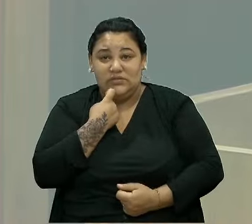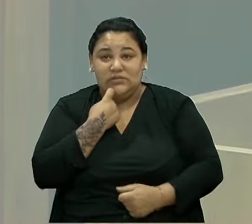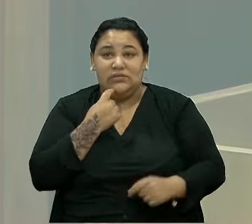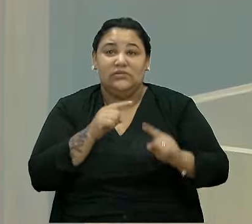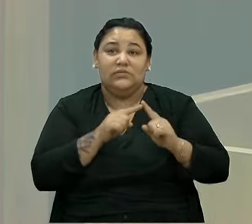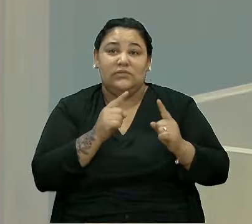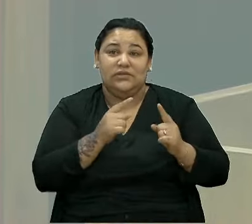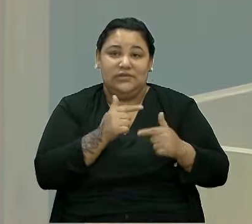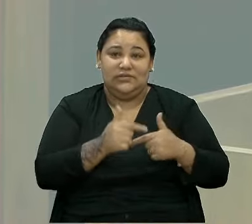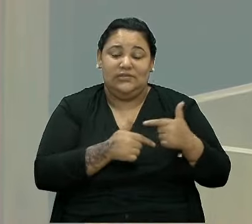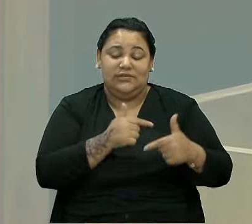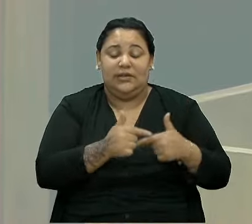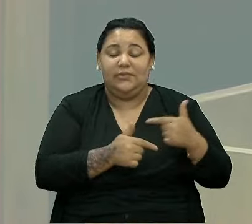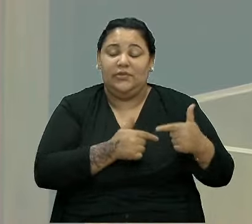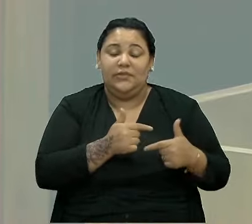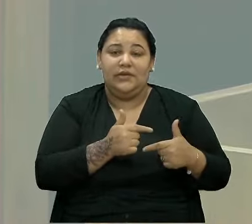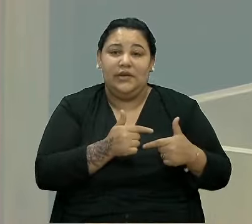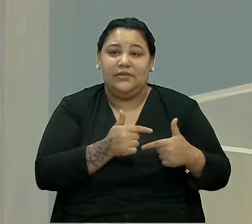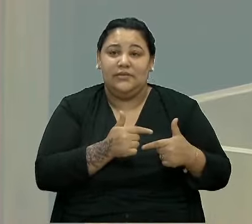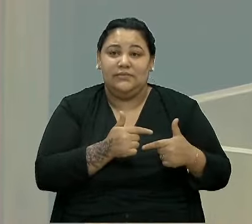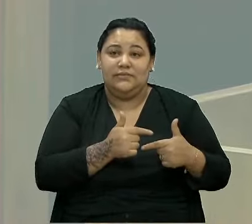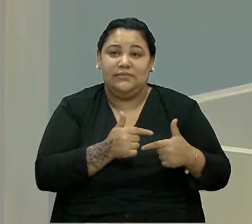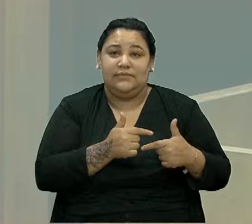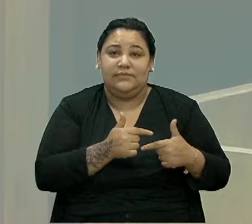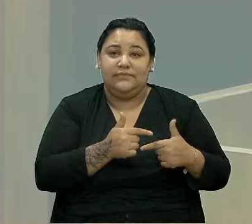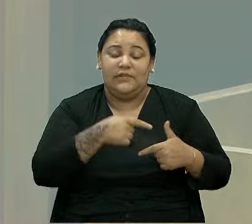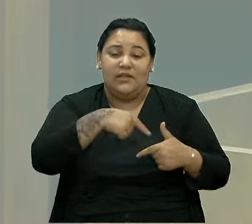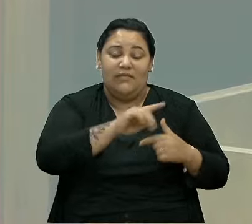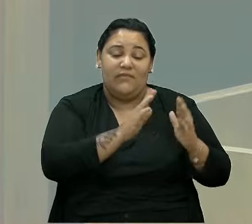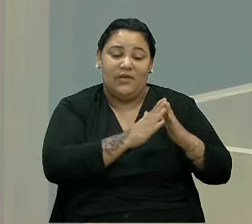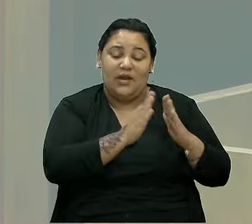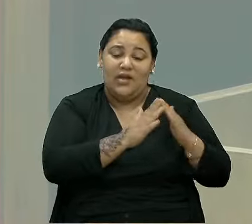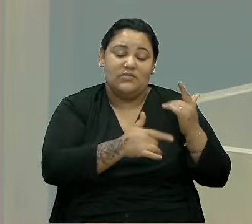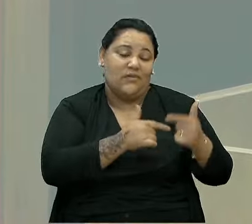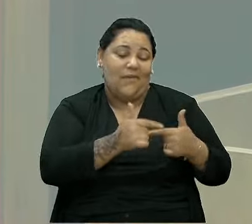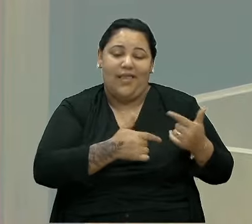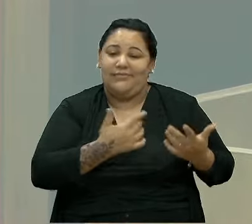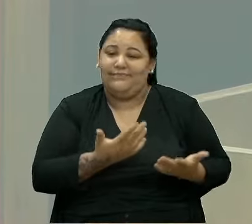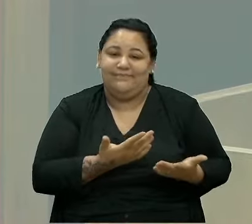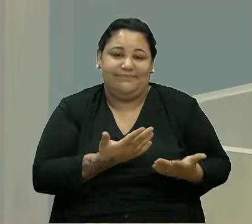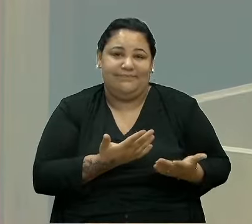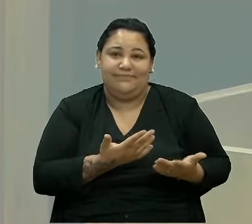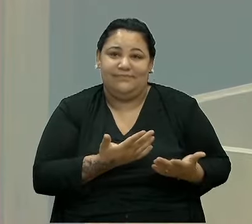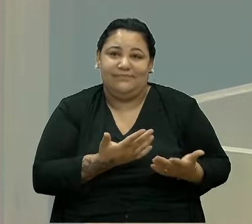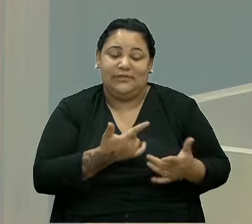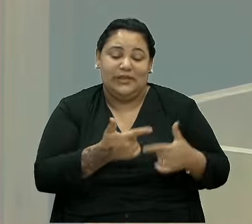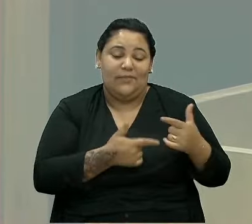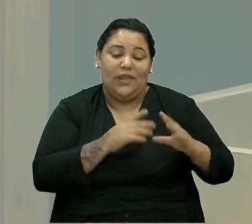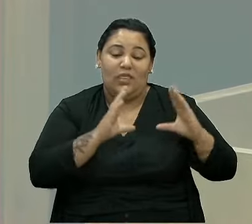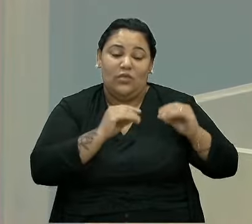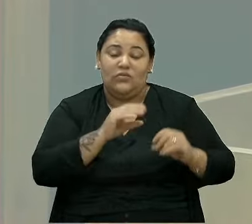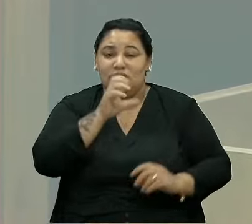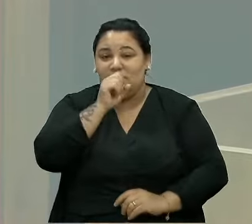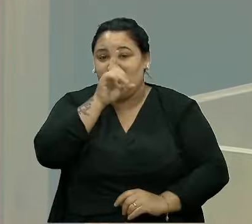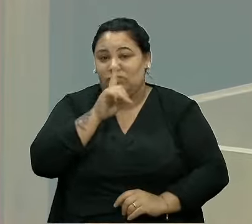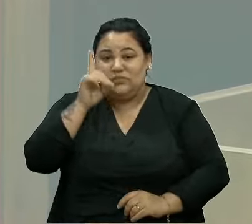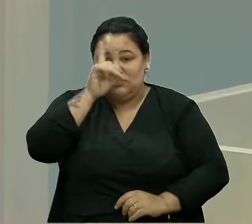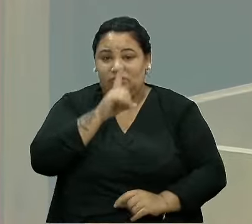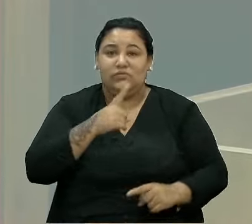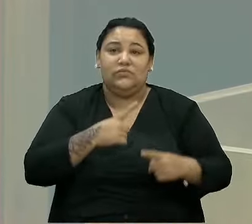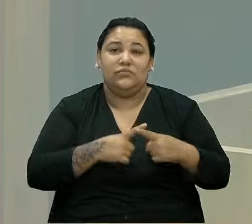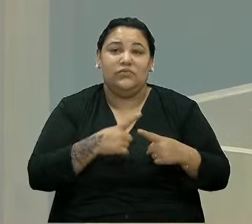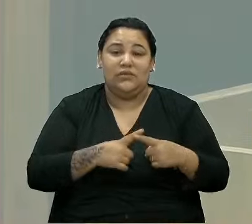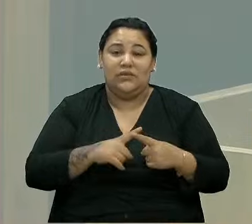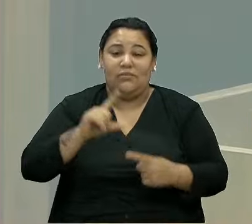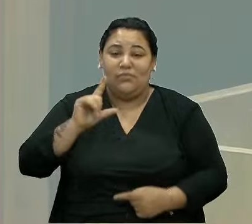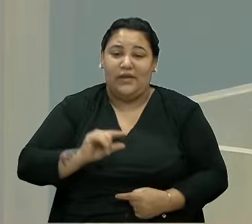trabalham, que levam trabalho para casa para trabalhar à noite e no final de semana e em razão dos baixos